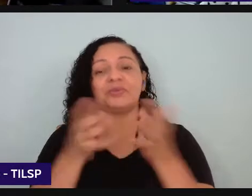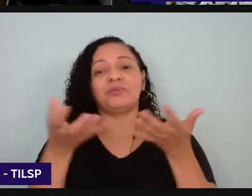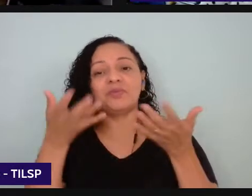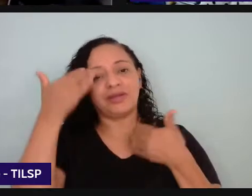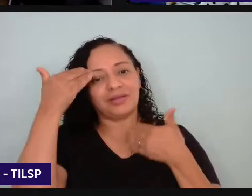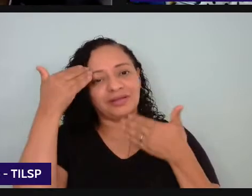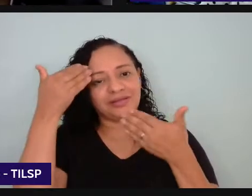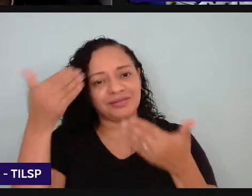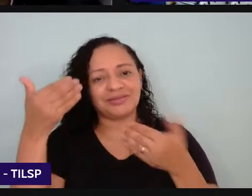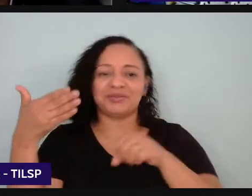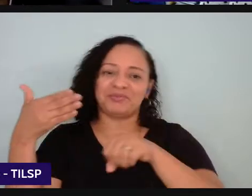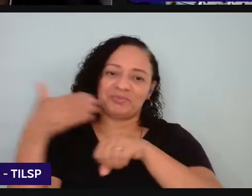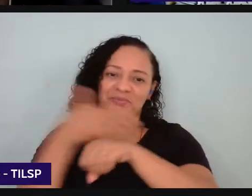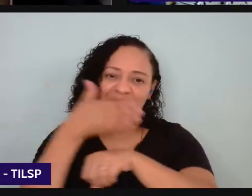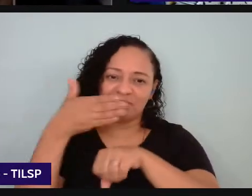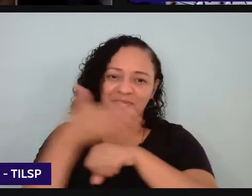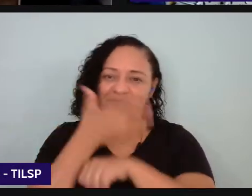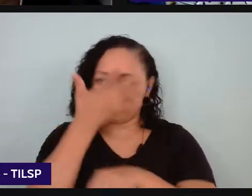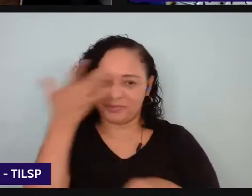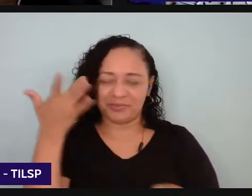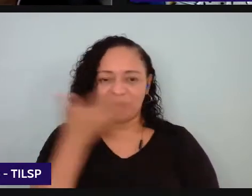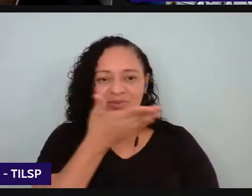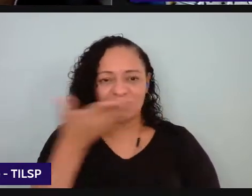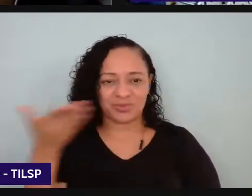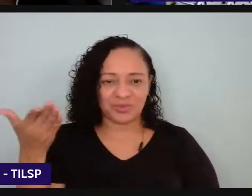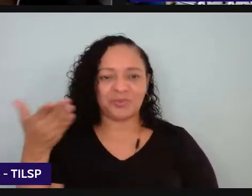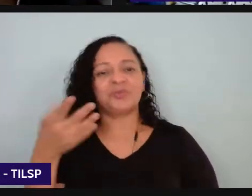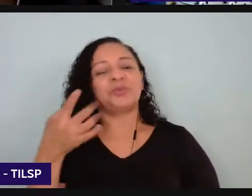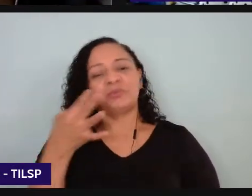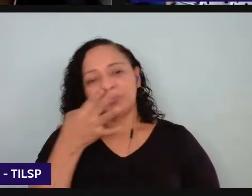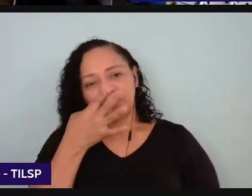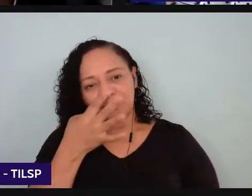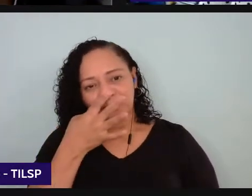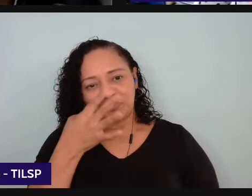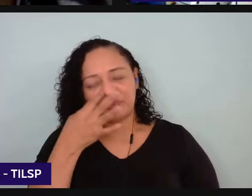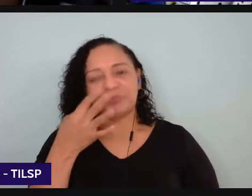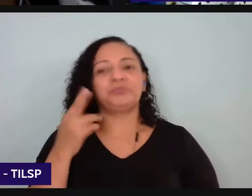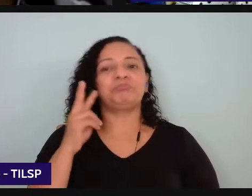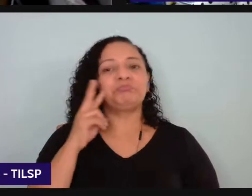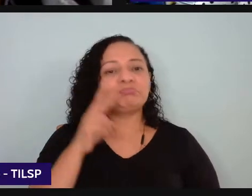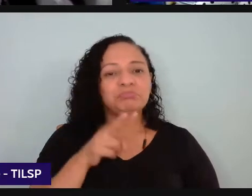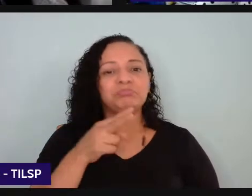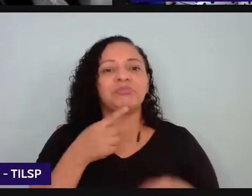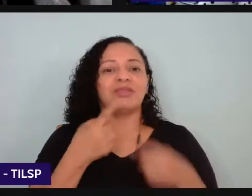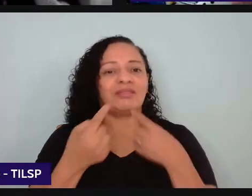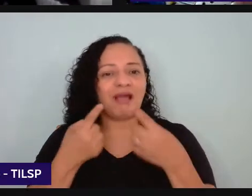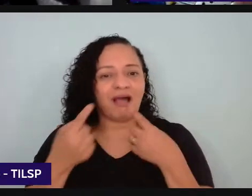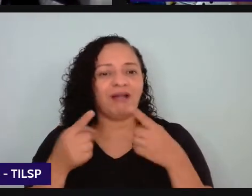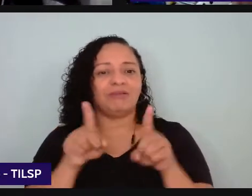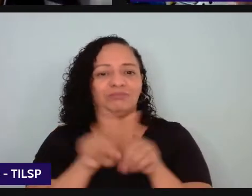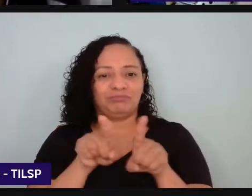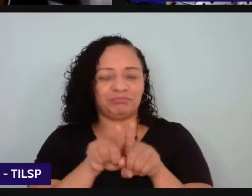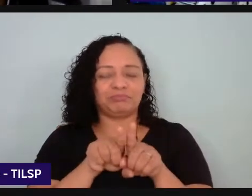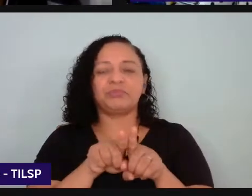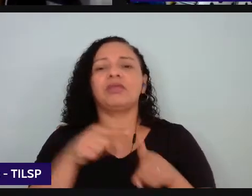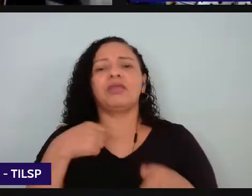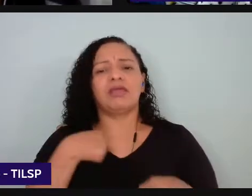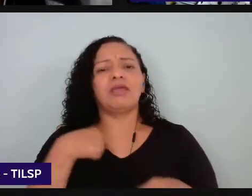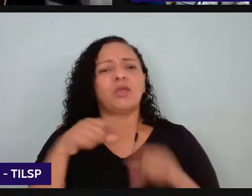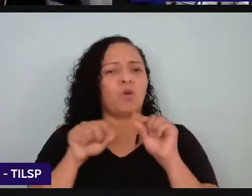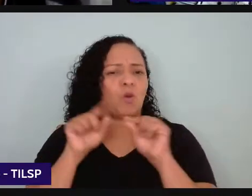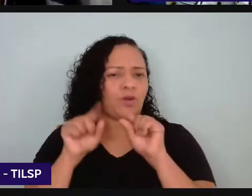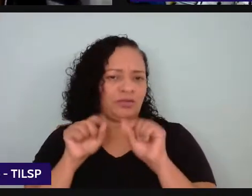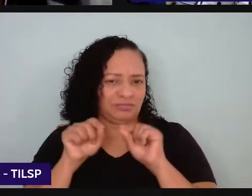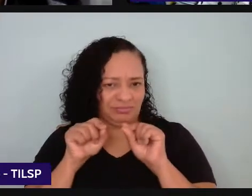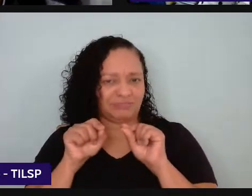das pessoas né assim dialogando é e eu separei em alguma ordem